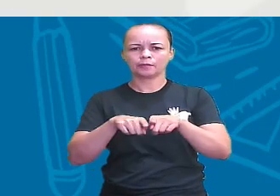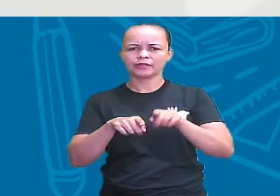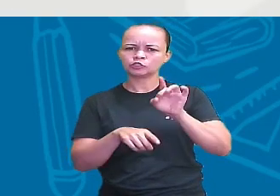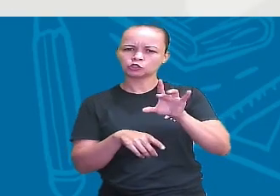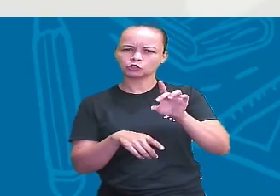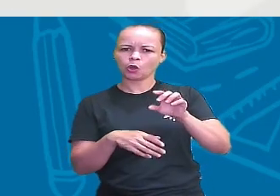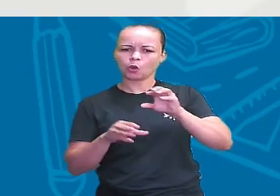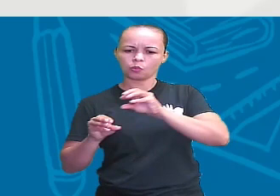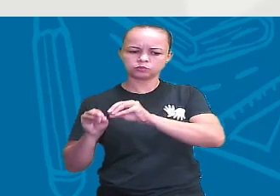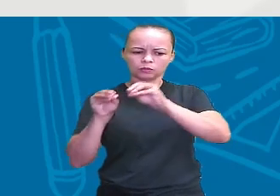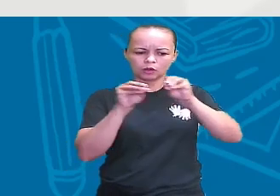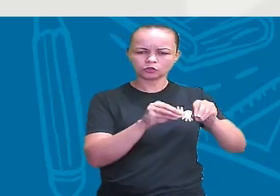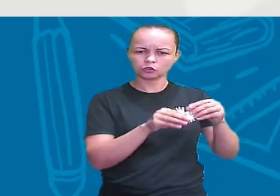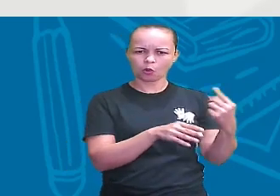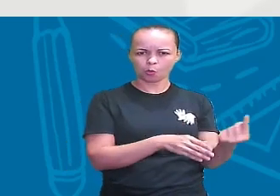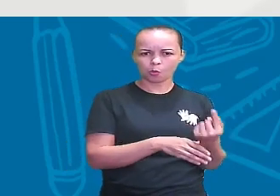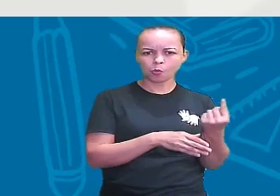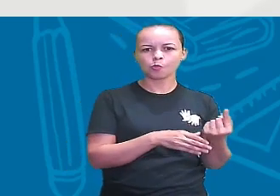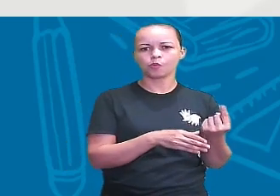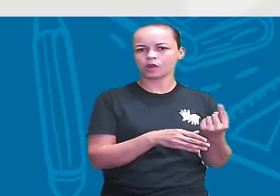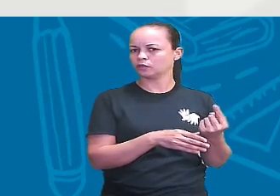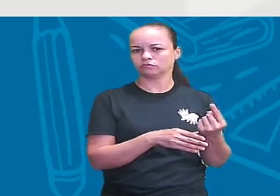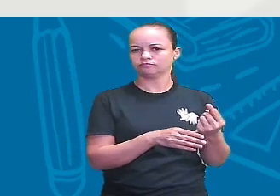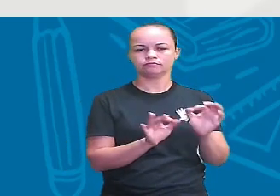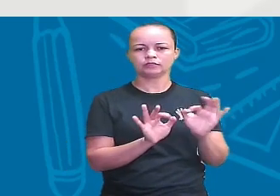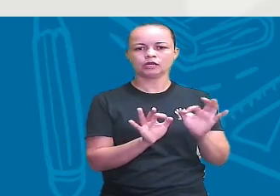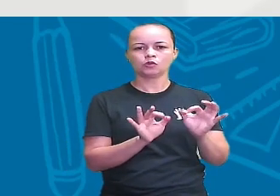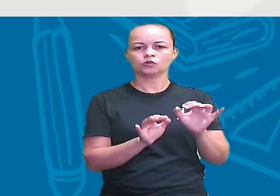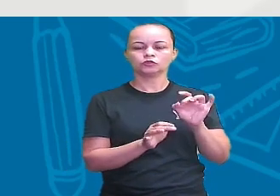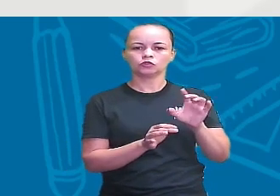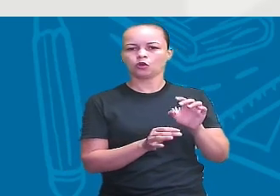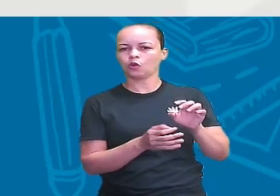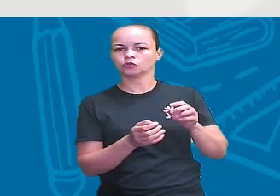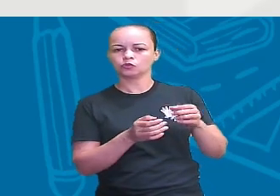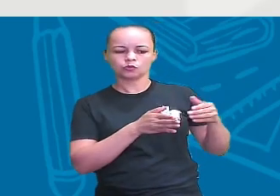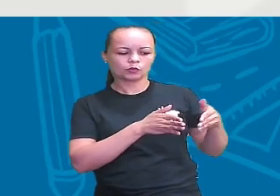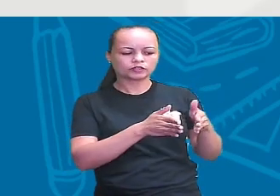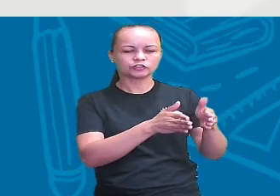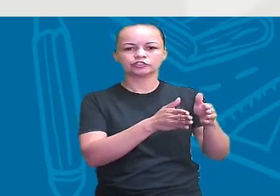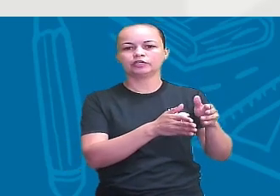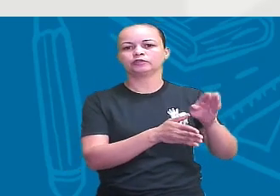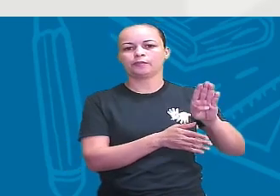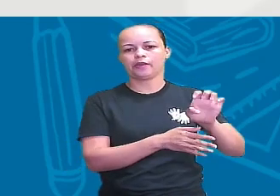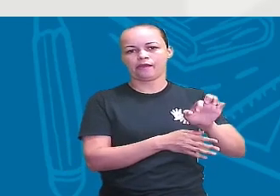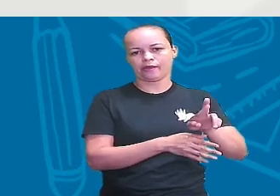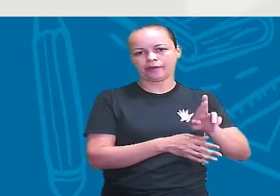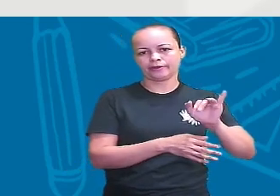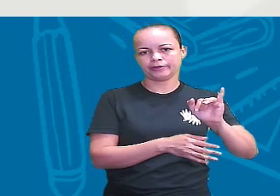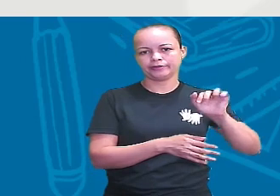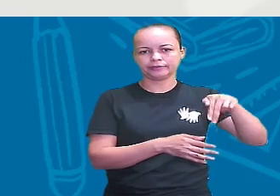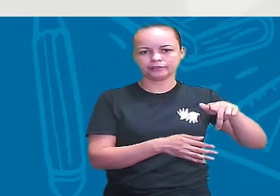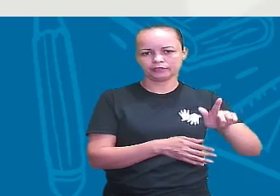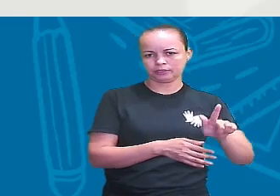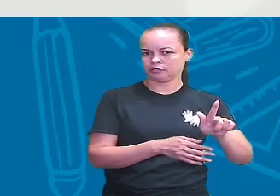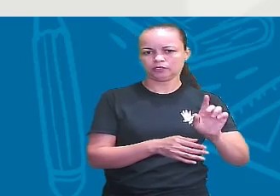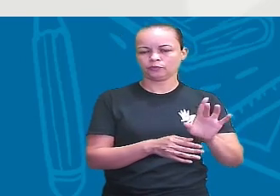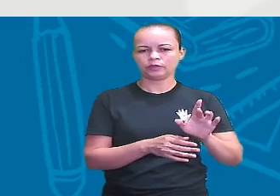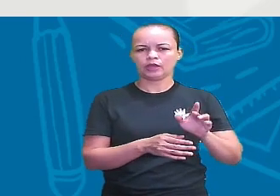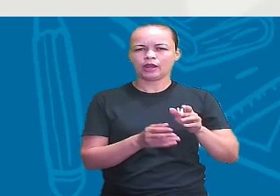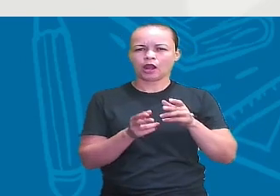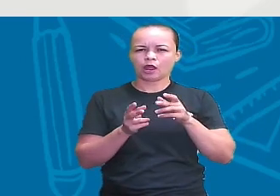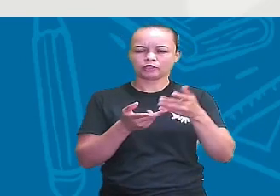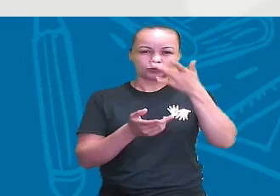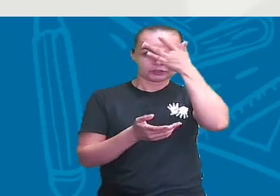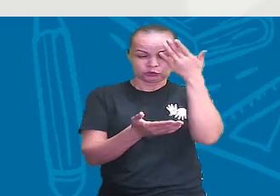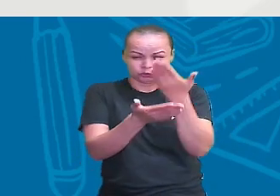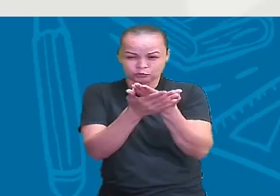migratória que tinha vindo apenas do Estreito de Bering, né? Os pesquisadores, eles começam a perceber que há outras ondas migratórias